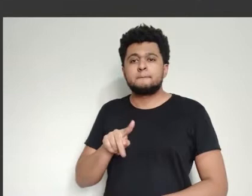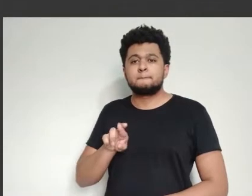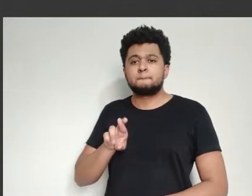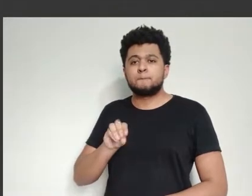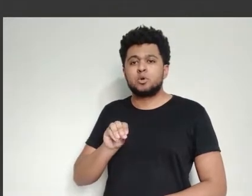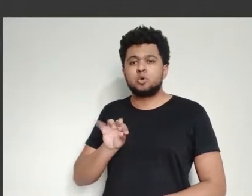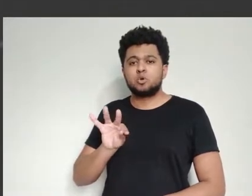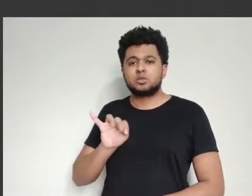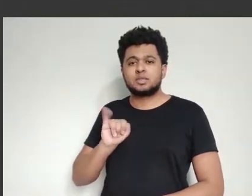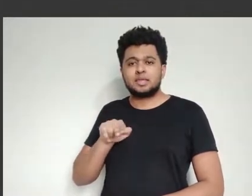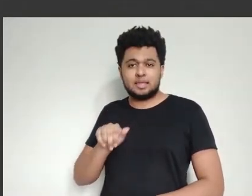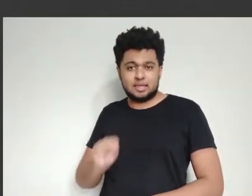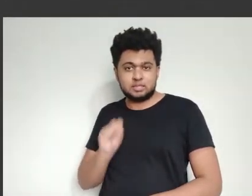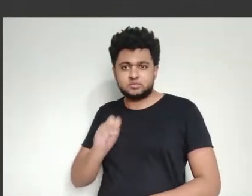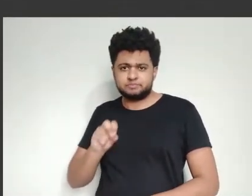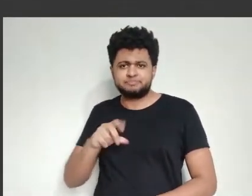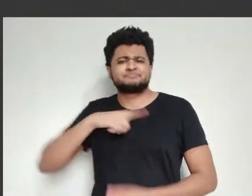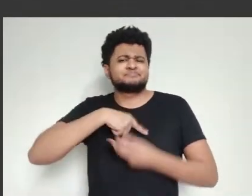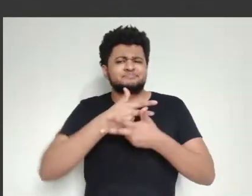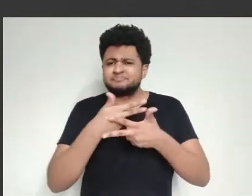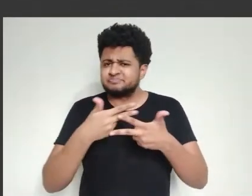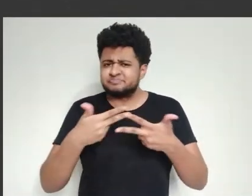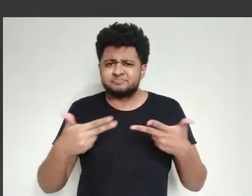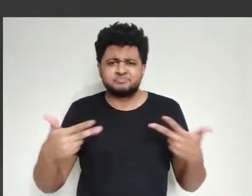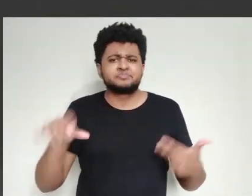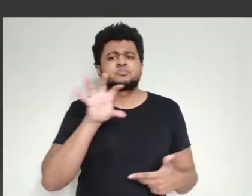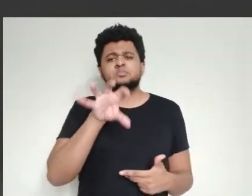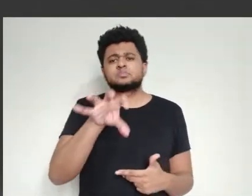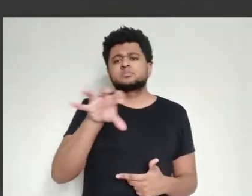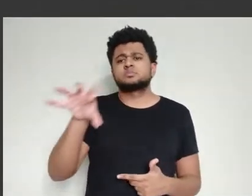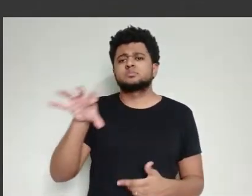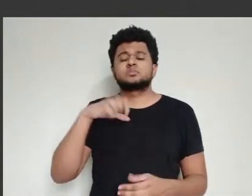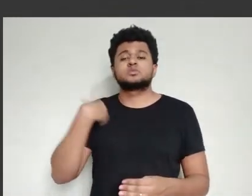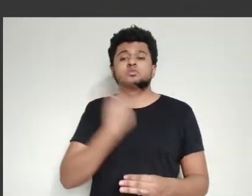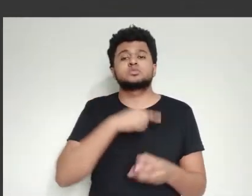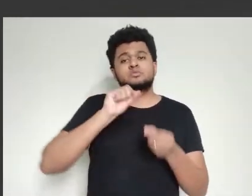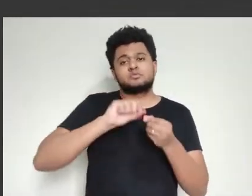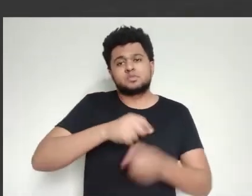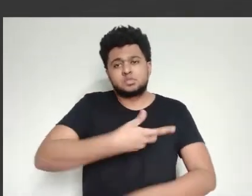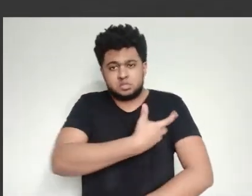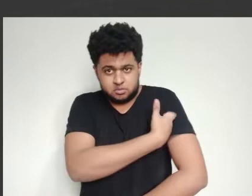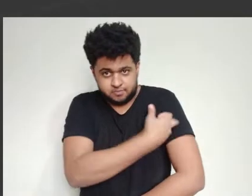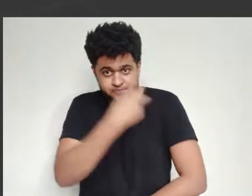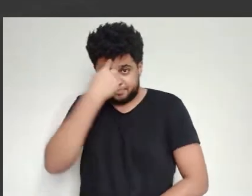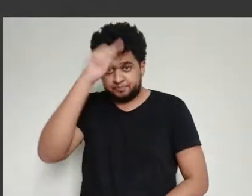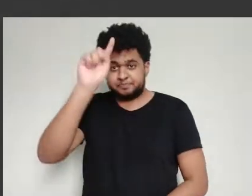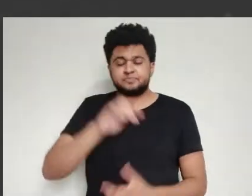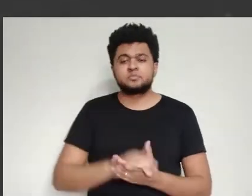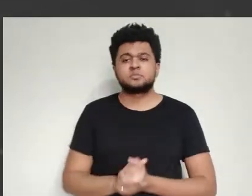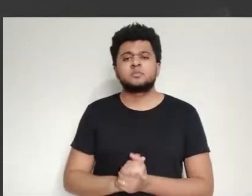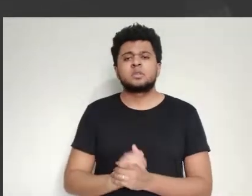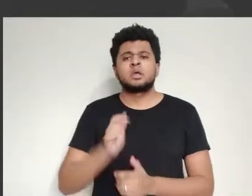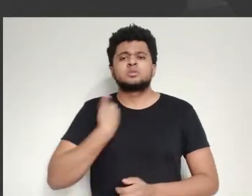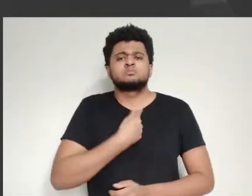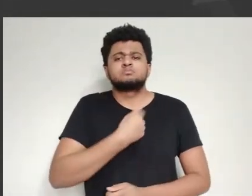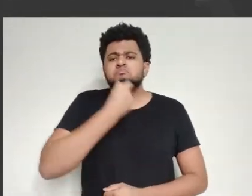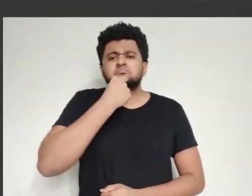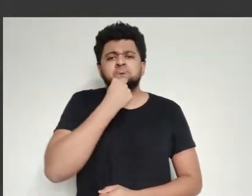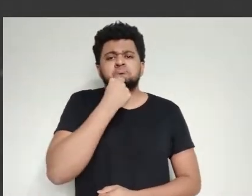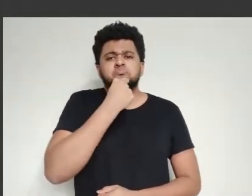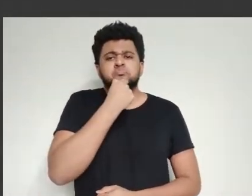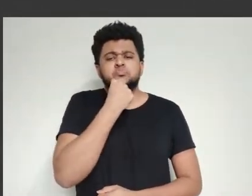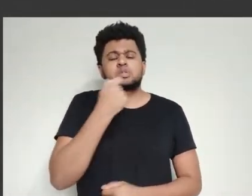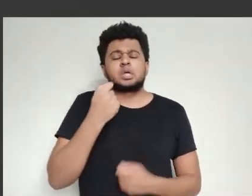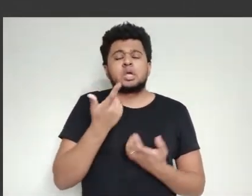gente usa um vírus como molde e coloca o material genético de outro vírus e injeta isso na pessoa, fazendo com que